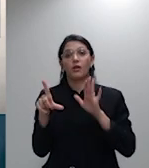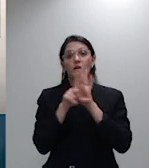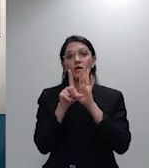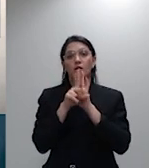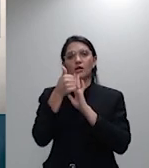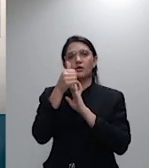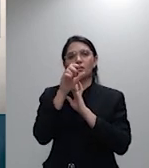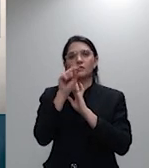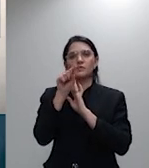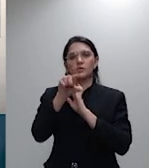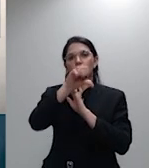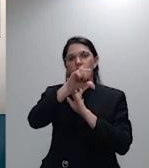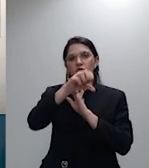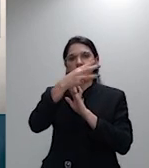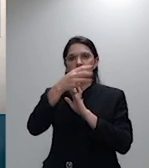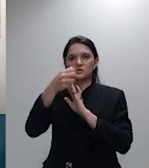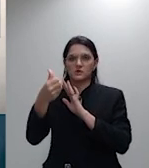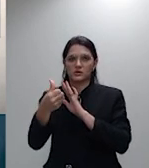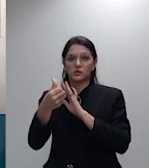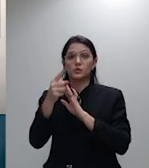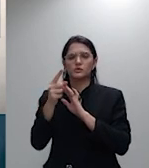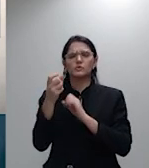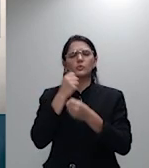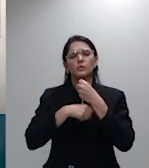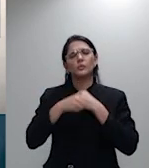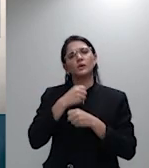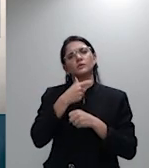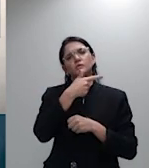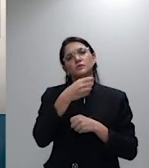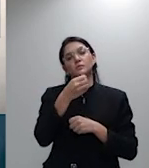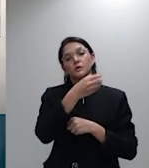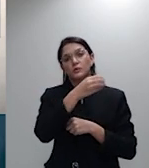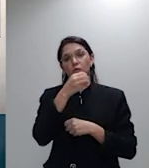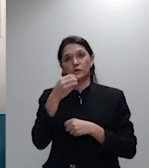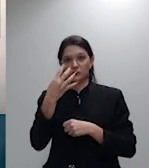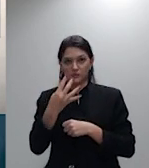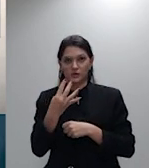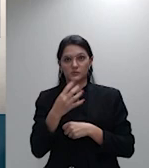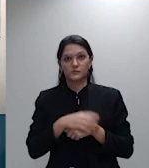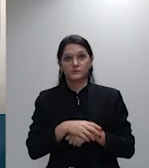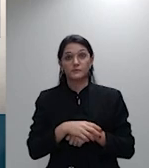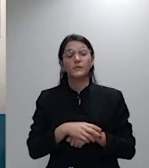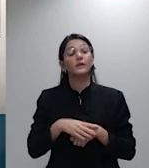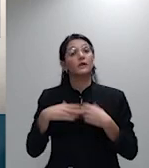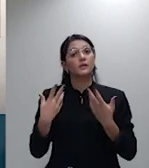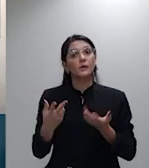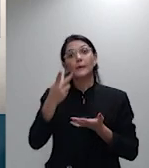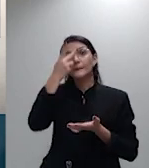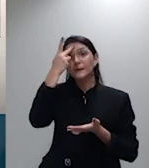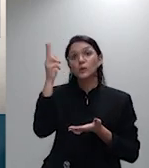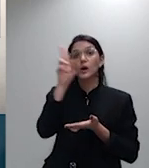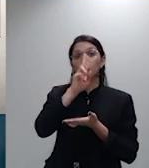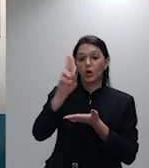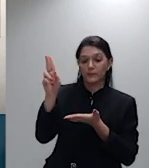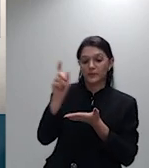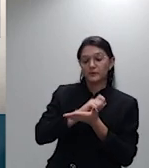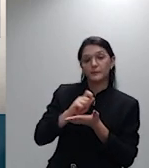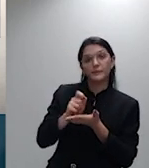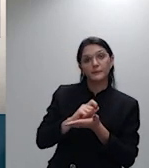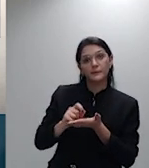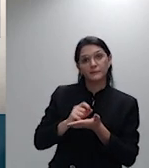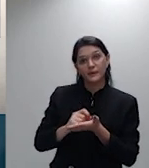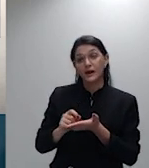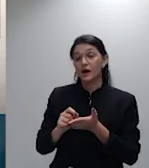2004, corroborando, assim, a concepção de que o consumidor que assinou é o único autor do documento.